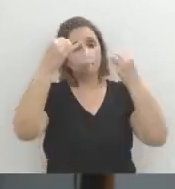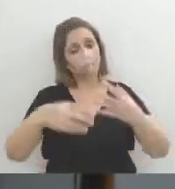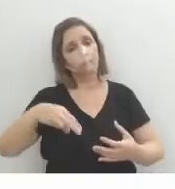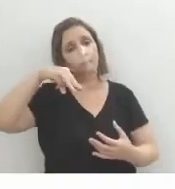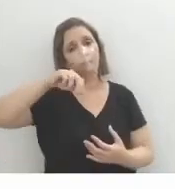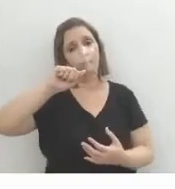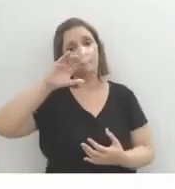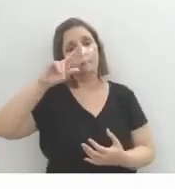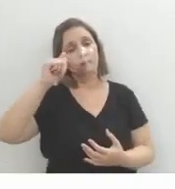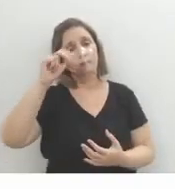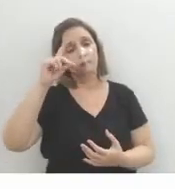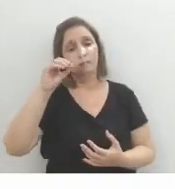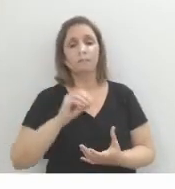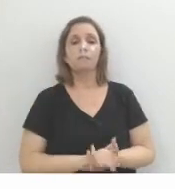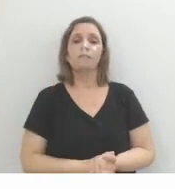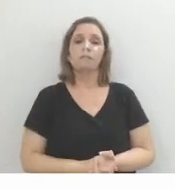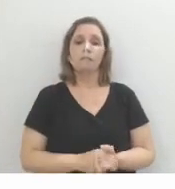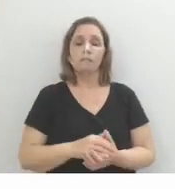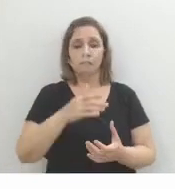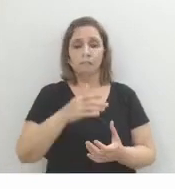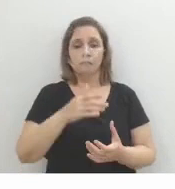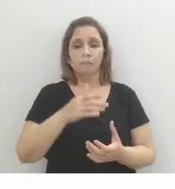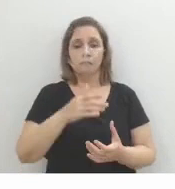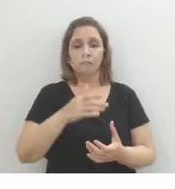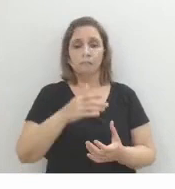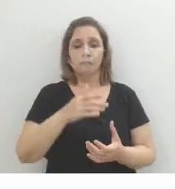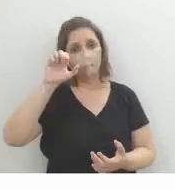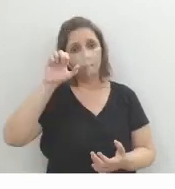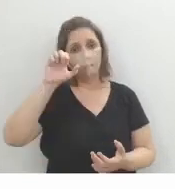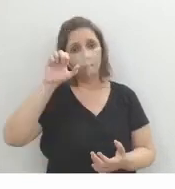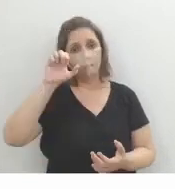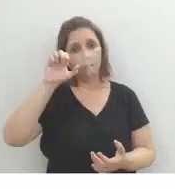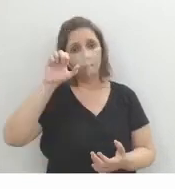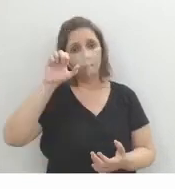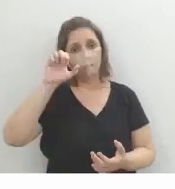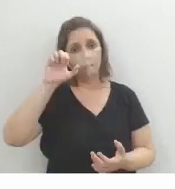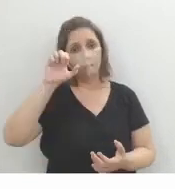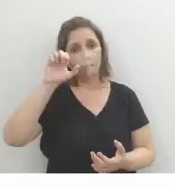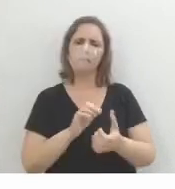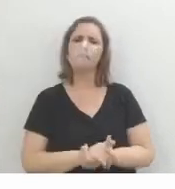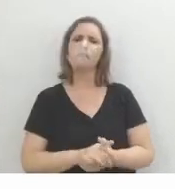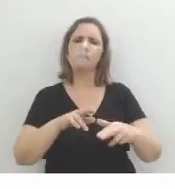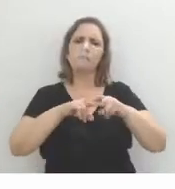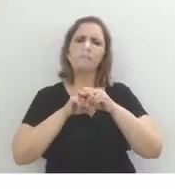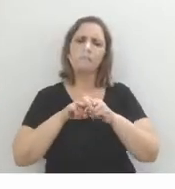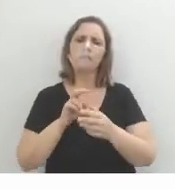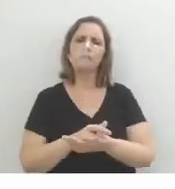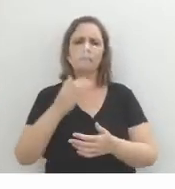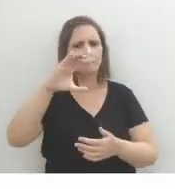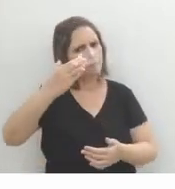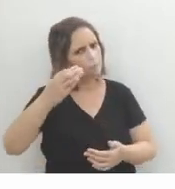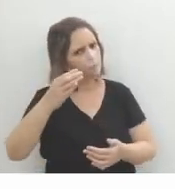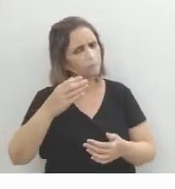Assis, ó. Para os realistas, essa verdade poderia ser alcançada por intermédio dos recursos da